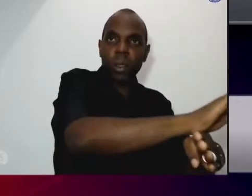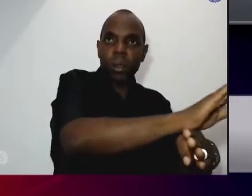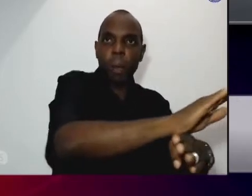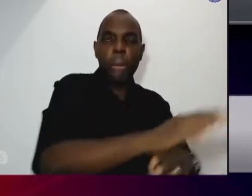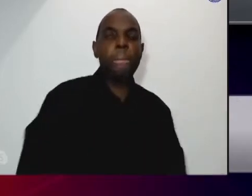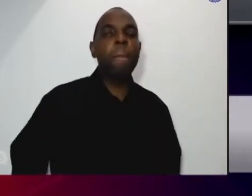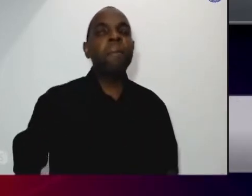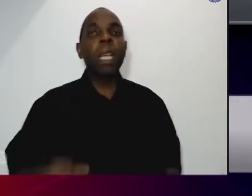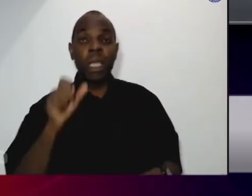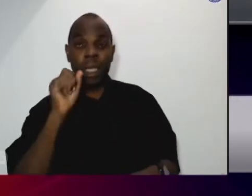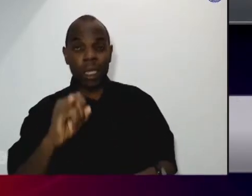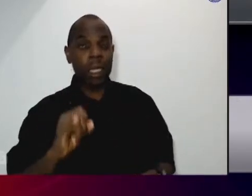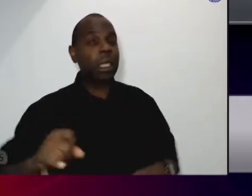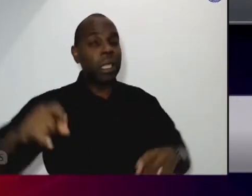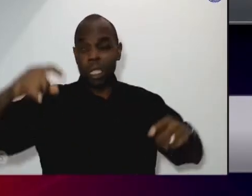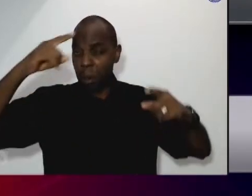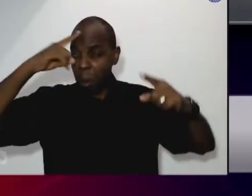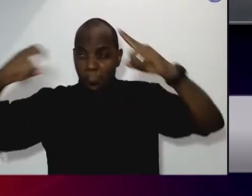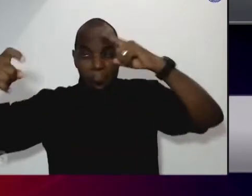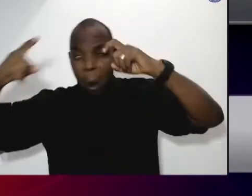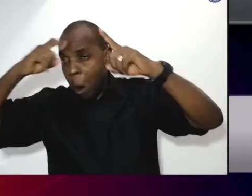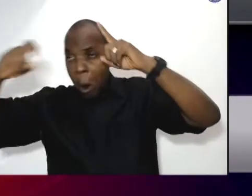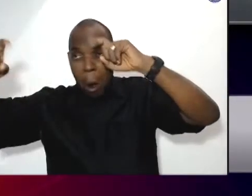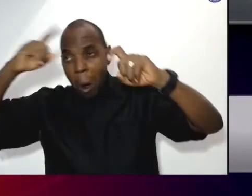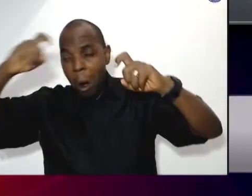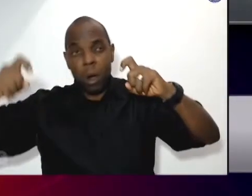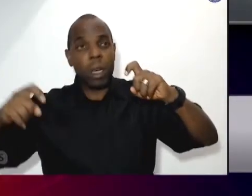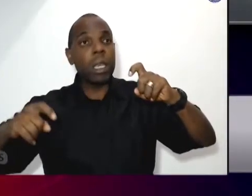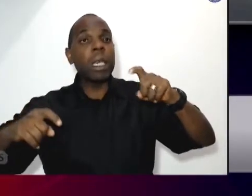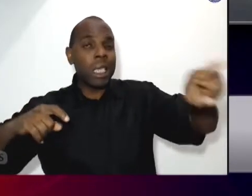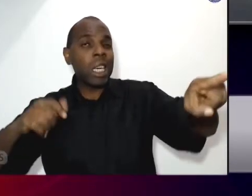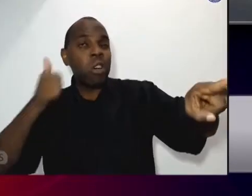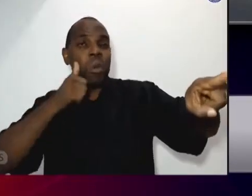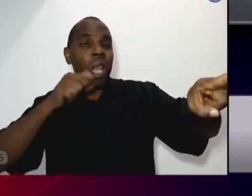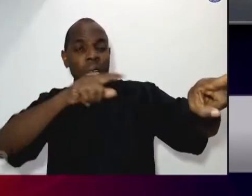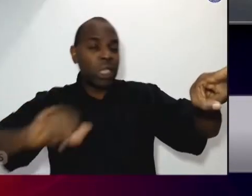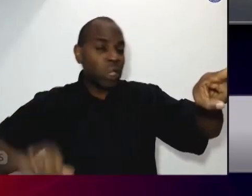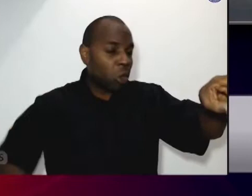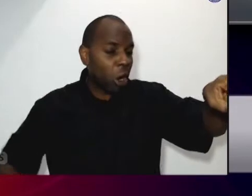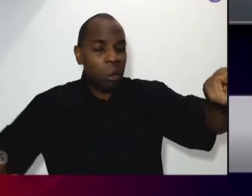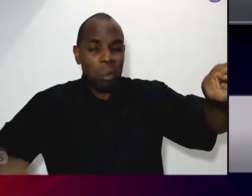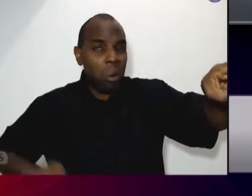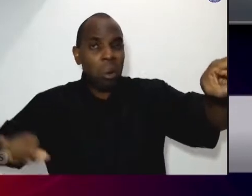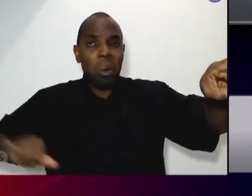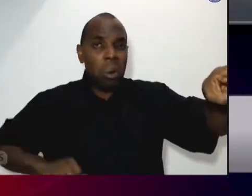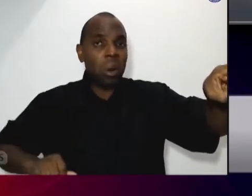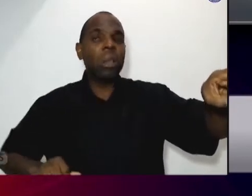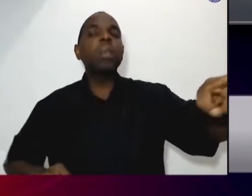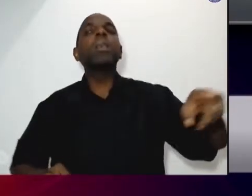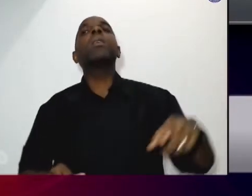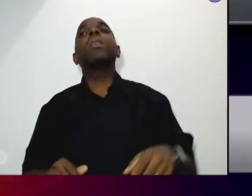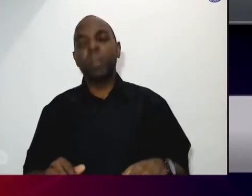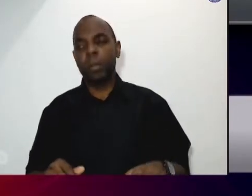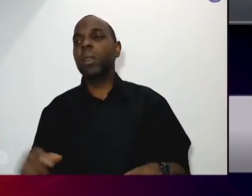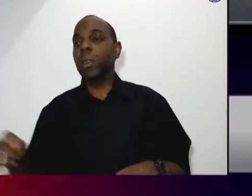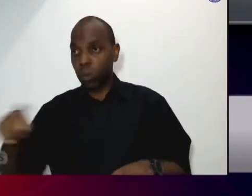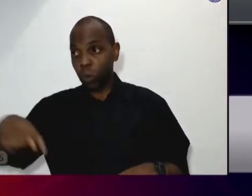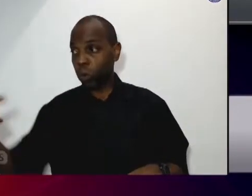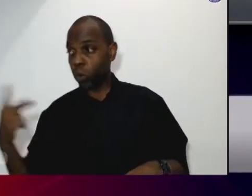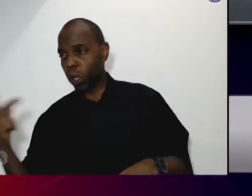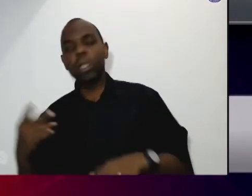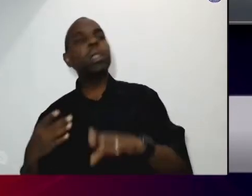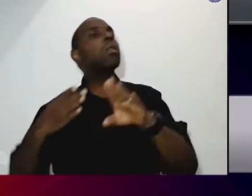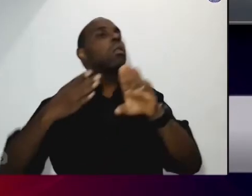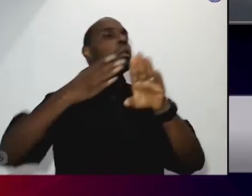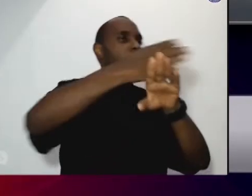sofre aguarda o atendimento nosso que a gente fala atendimento diário vai fazer esse primeiro atendimento para conduzir